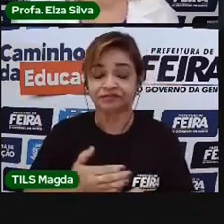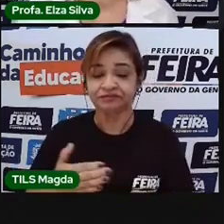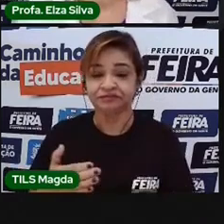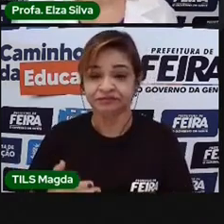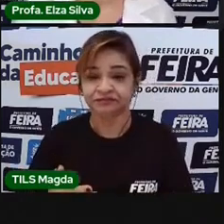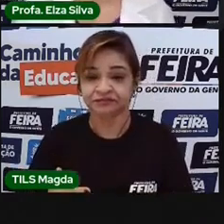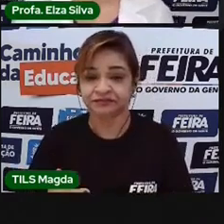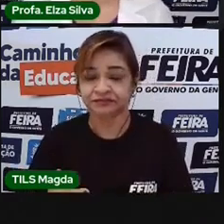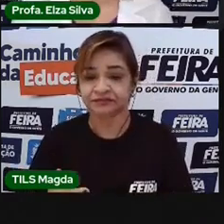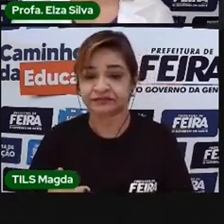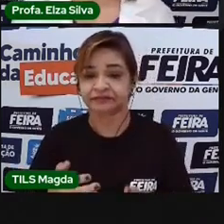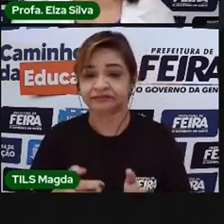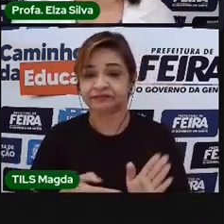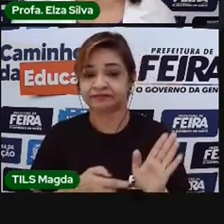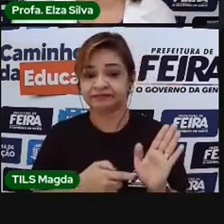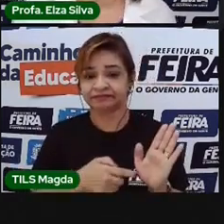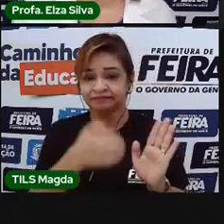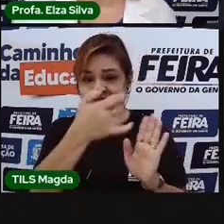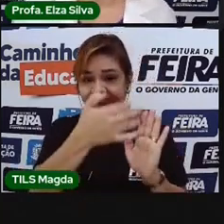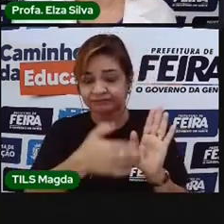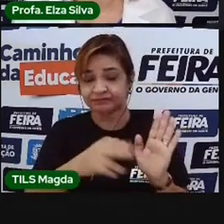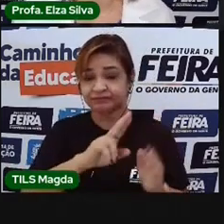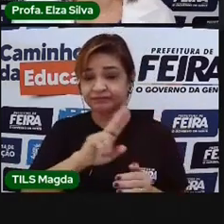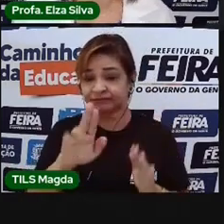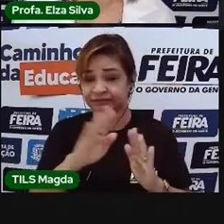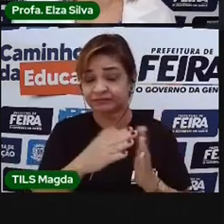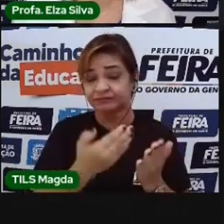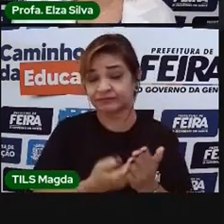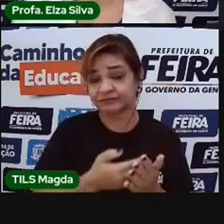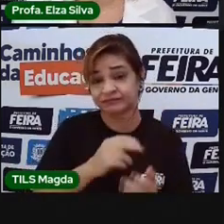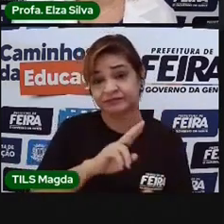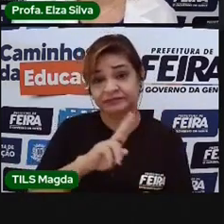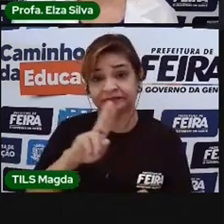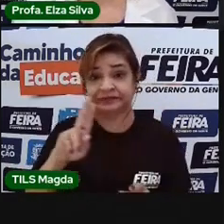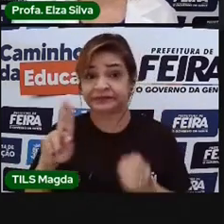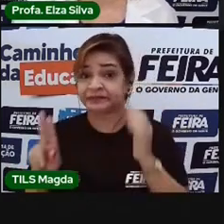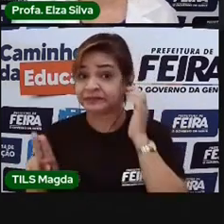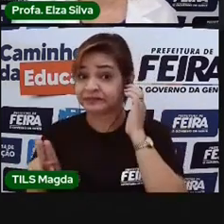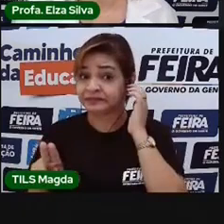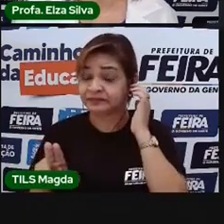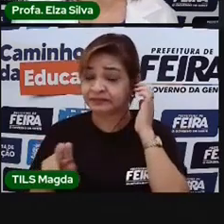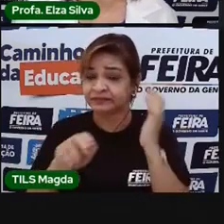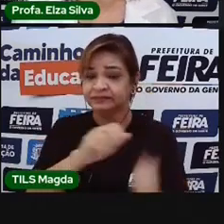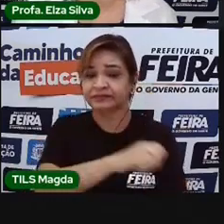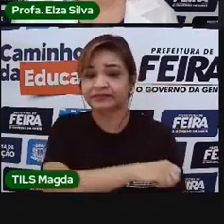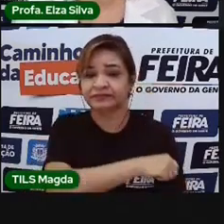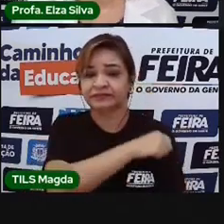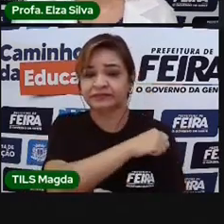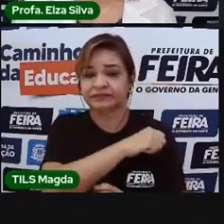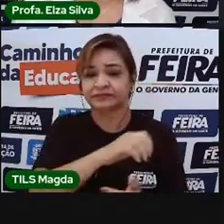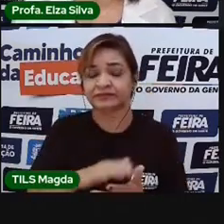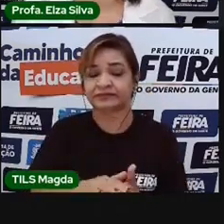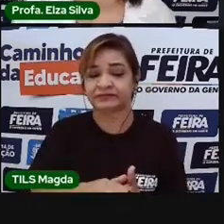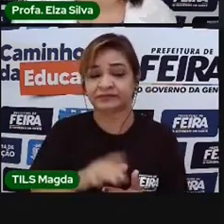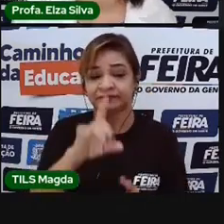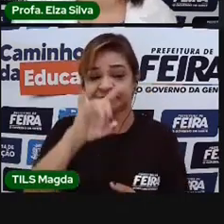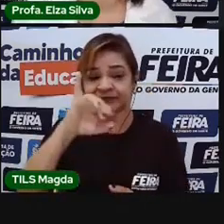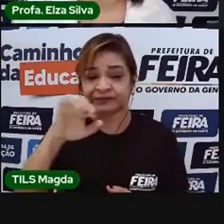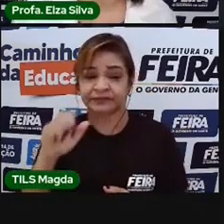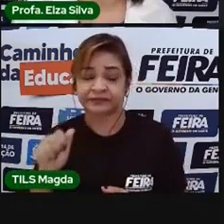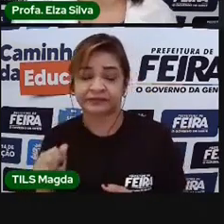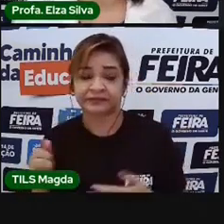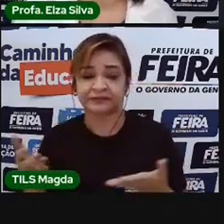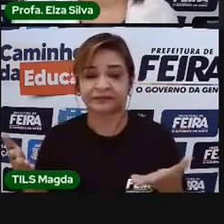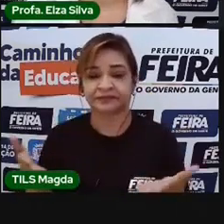ao lado. Coloque o número da escola, o seu nome completo, a série que você estuda, a data da aula